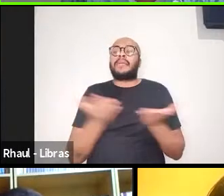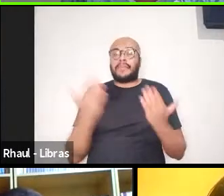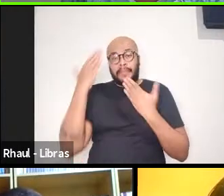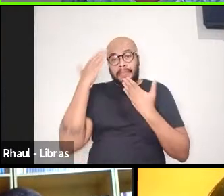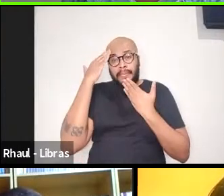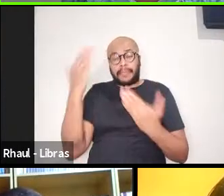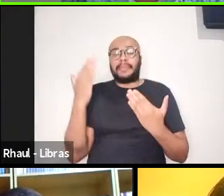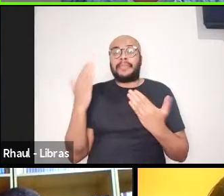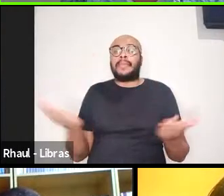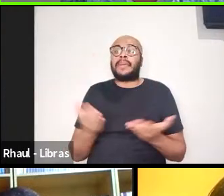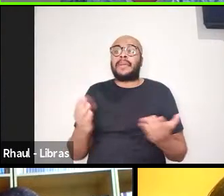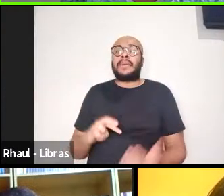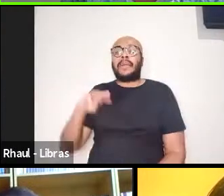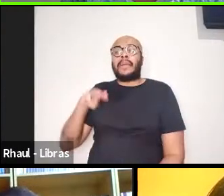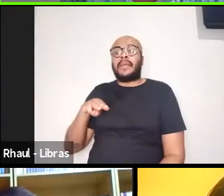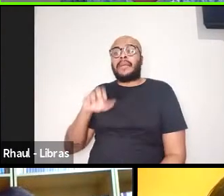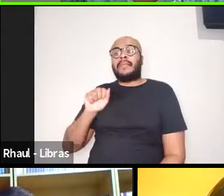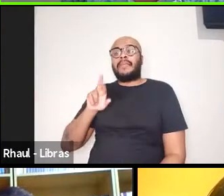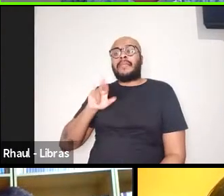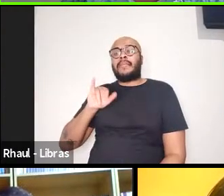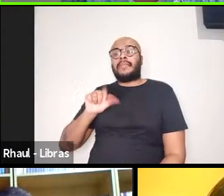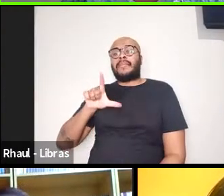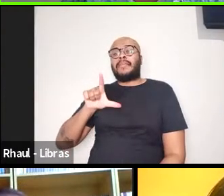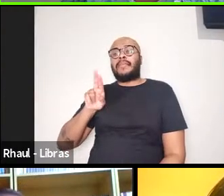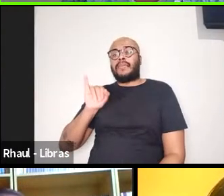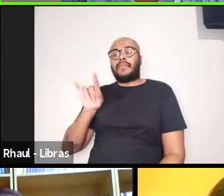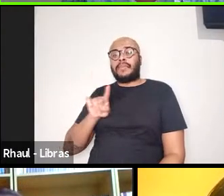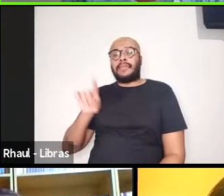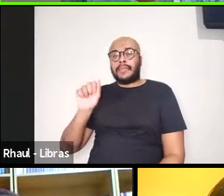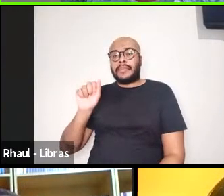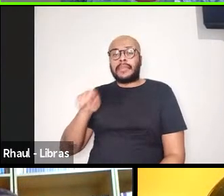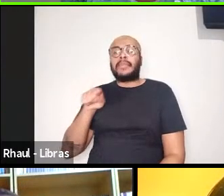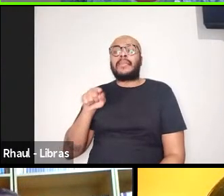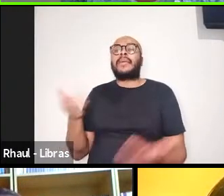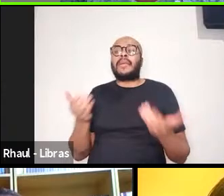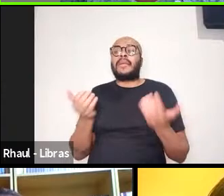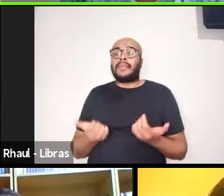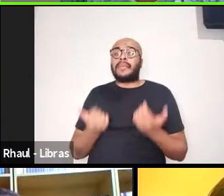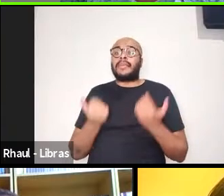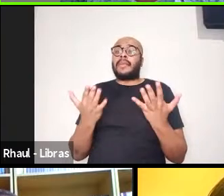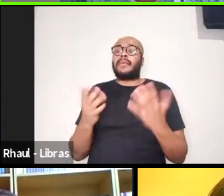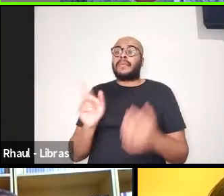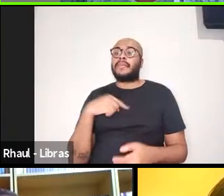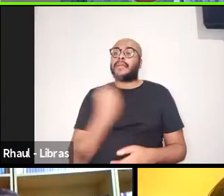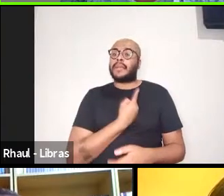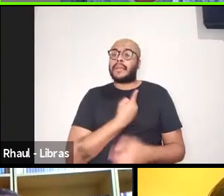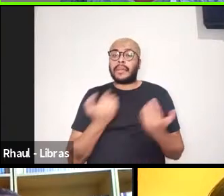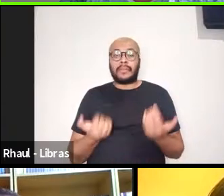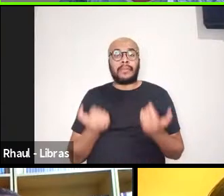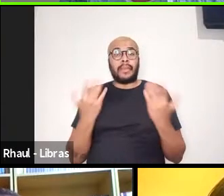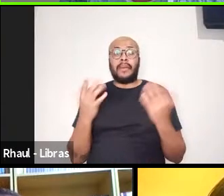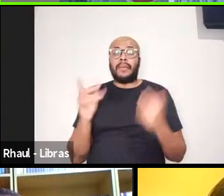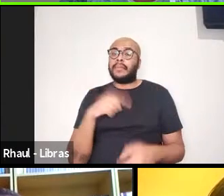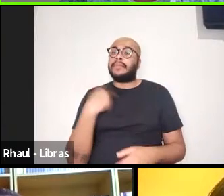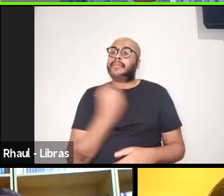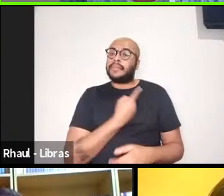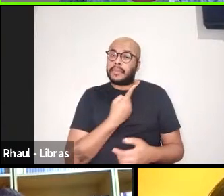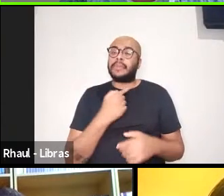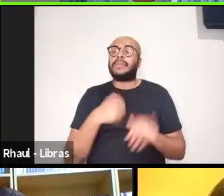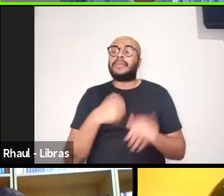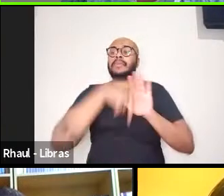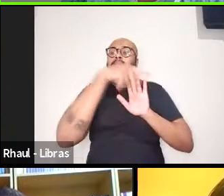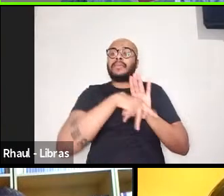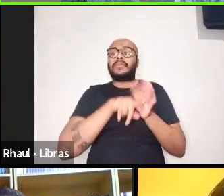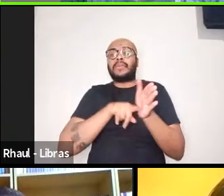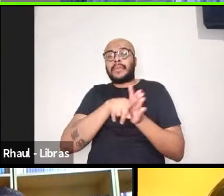a Maria Luísa Susequinde, que cedeu aí um Zoom, é, do projeto de pesquisa, para a gente